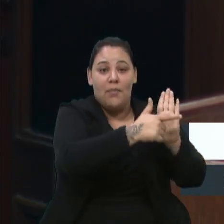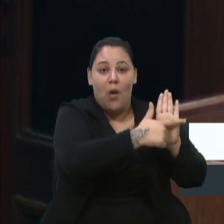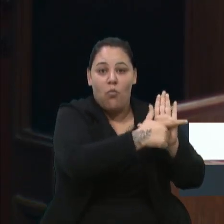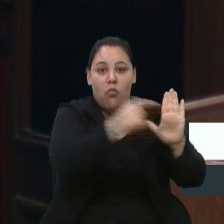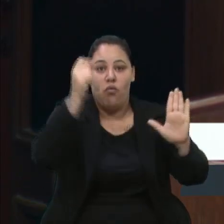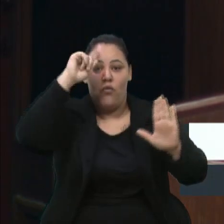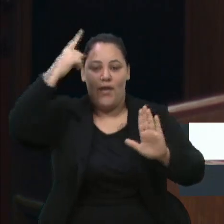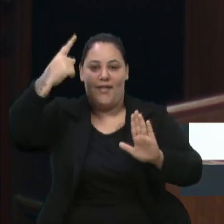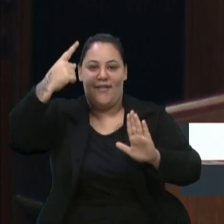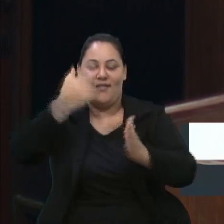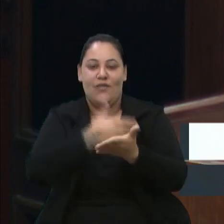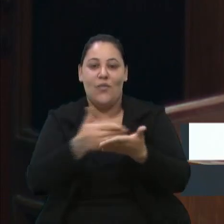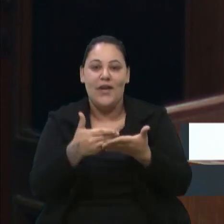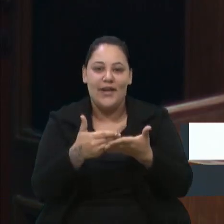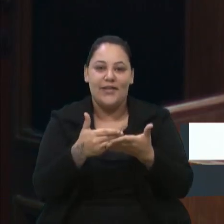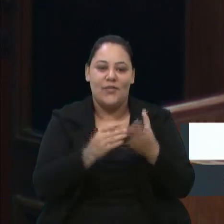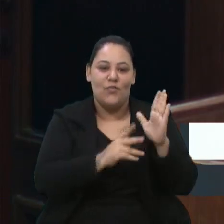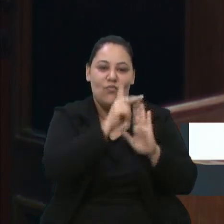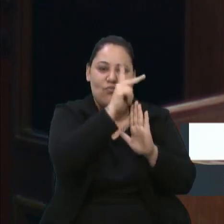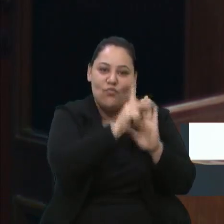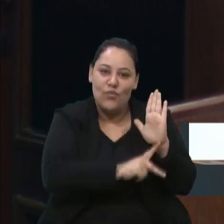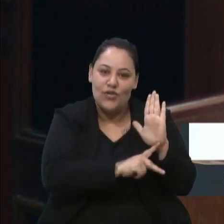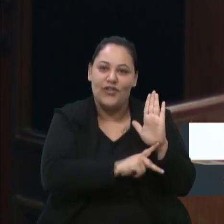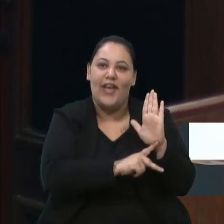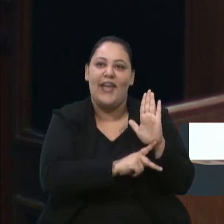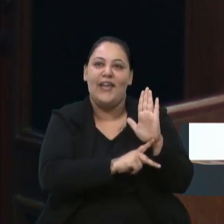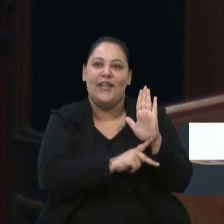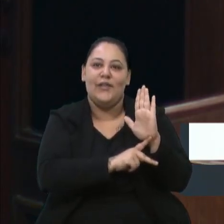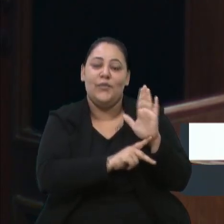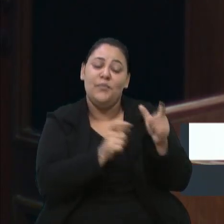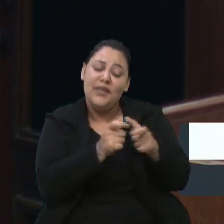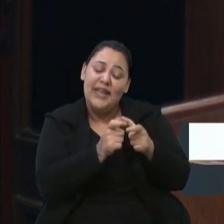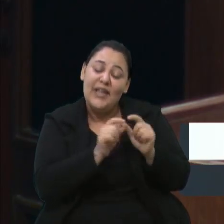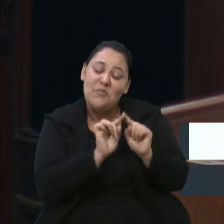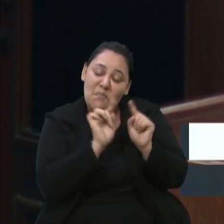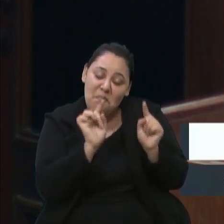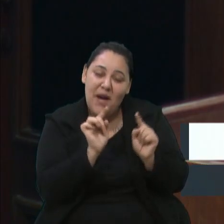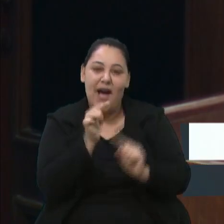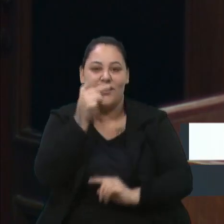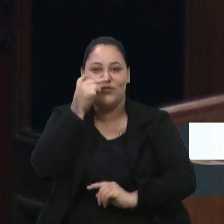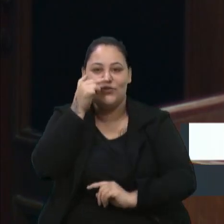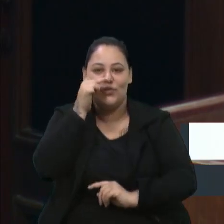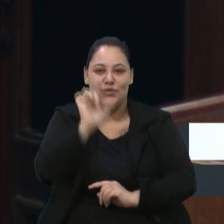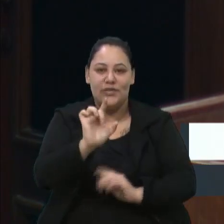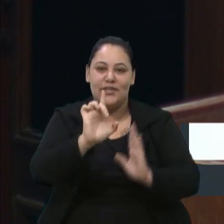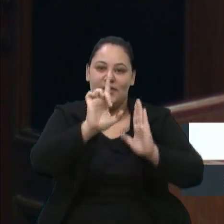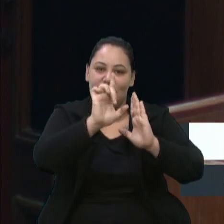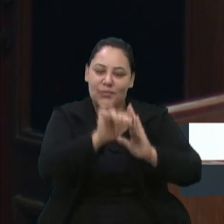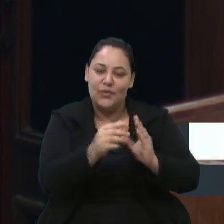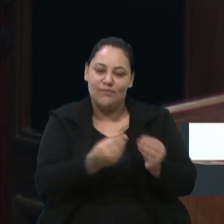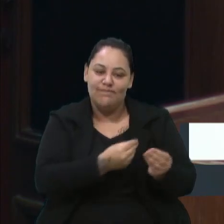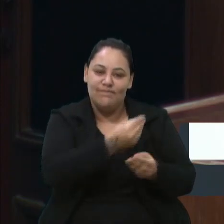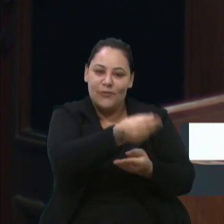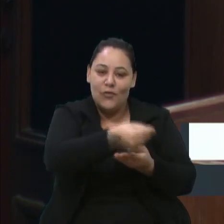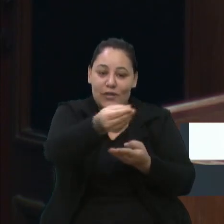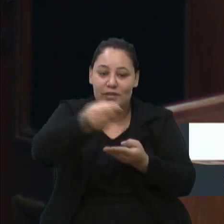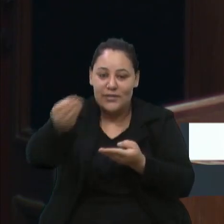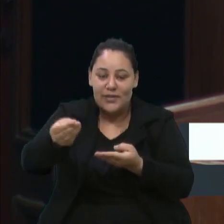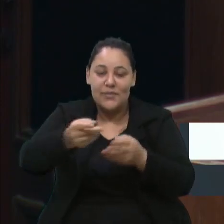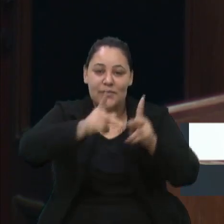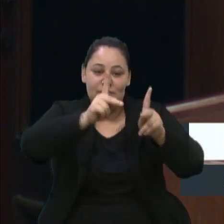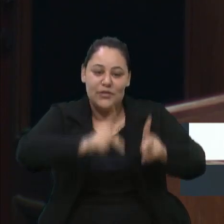talvez, um projeto piloto, um projeto pequeno, mas que a gente possa, sim, estar oferecendo para as pessoas que